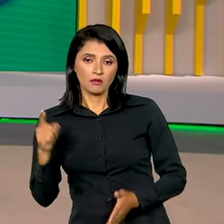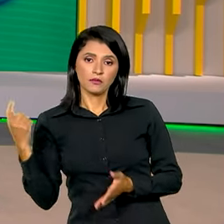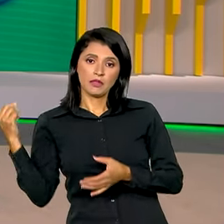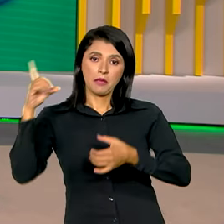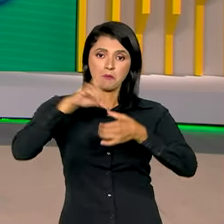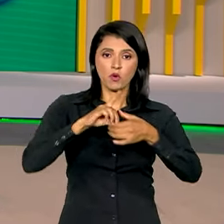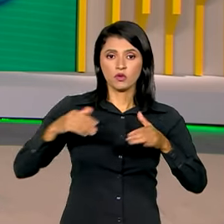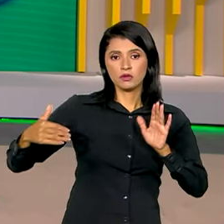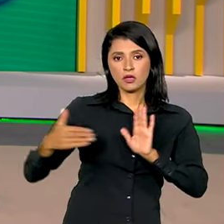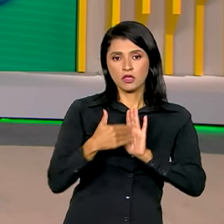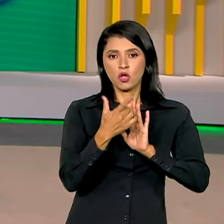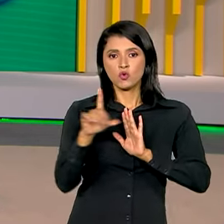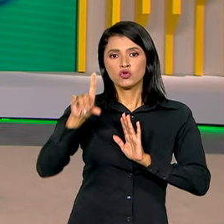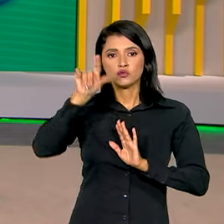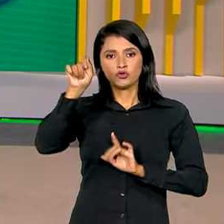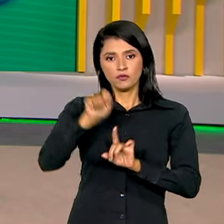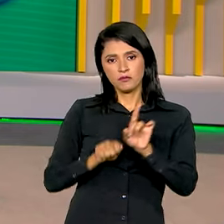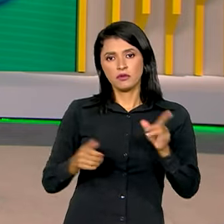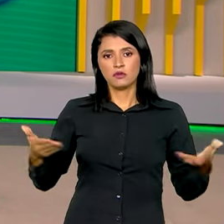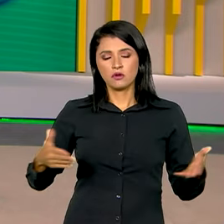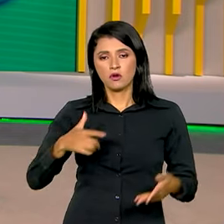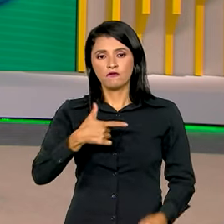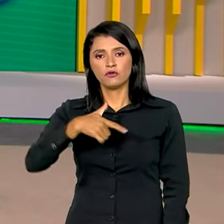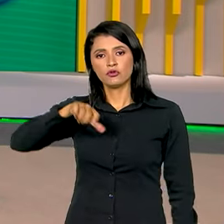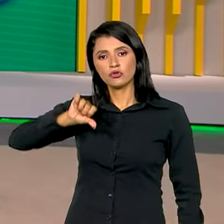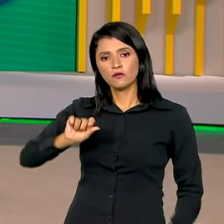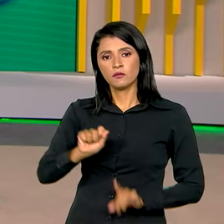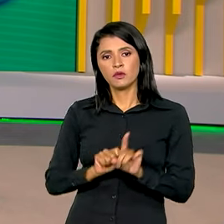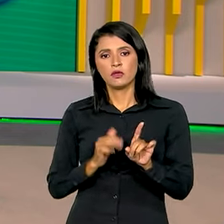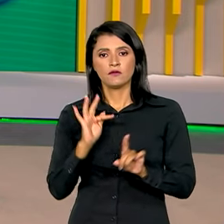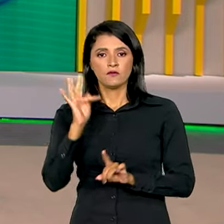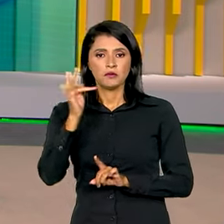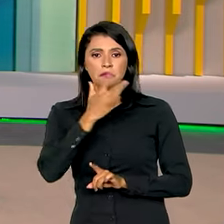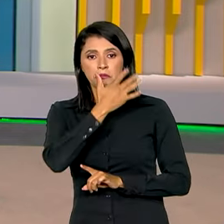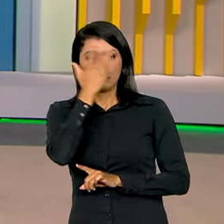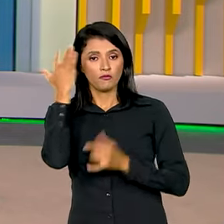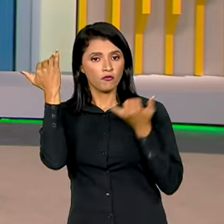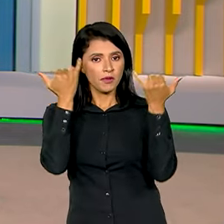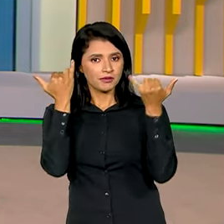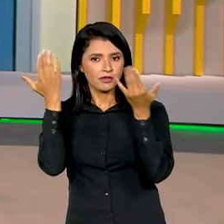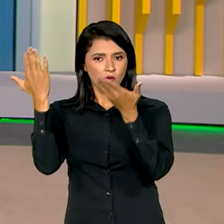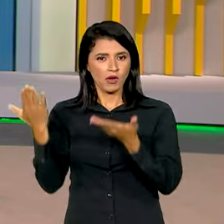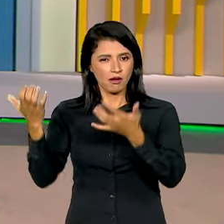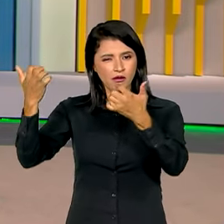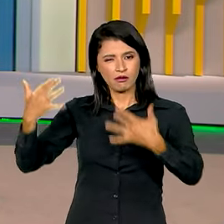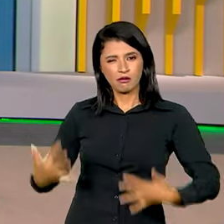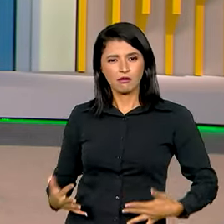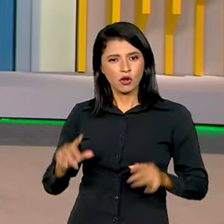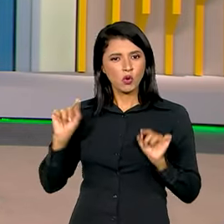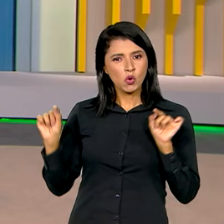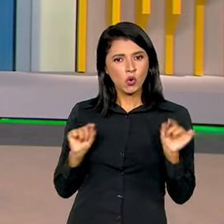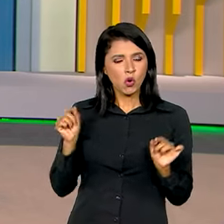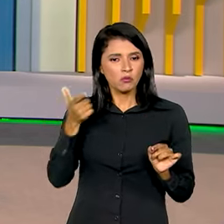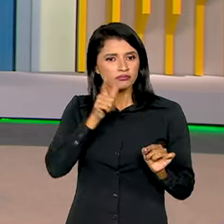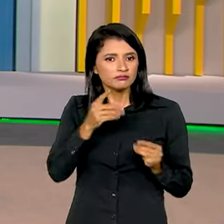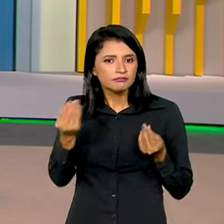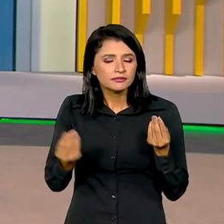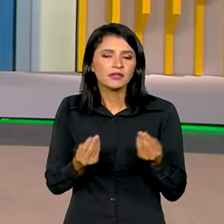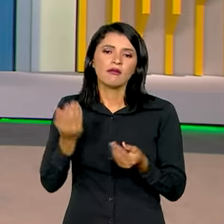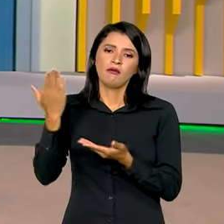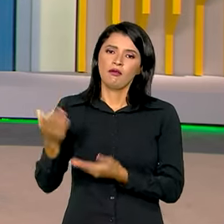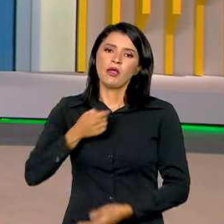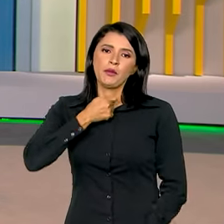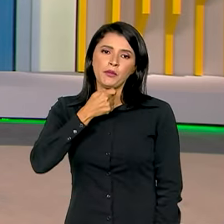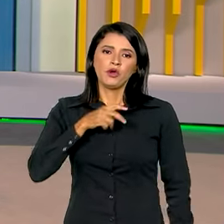até o último dia deste mês, 29 de fevereiro. Quem tem mais informações para a gente sobre o funcionamento do benefício é a